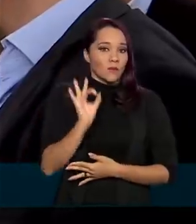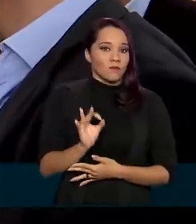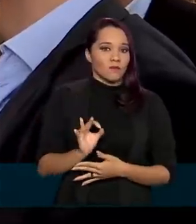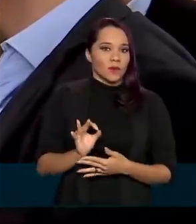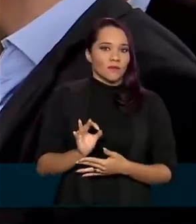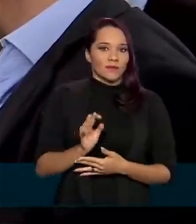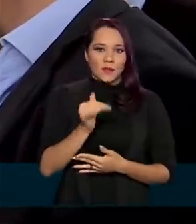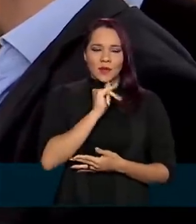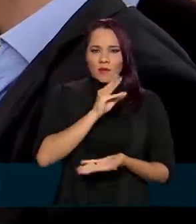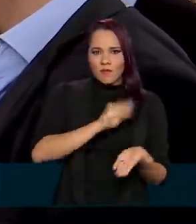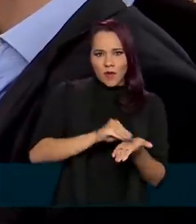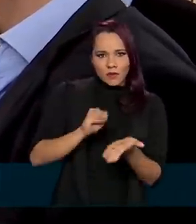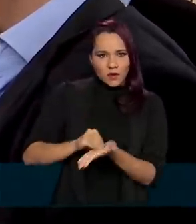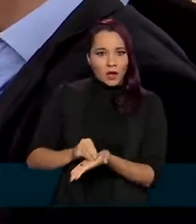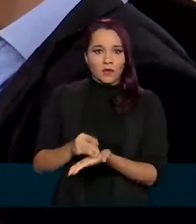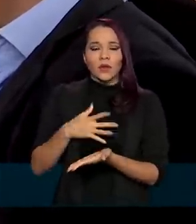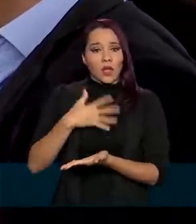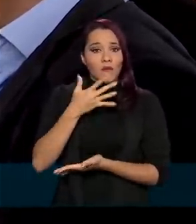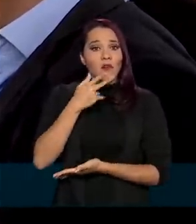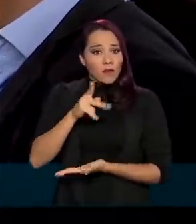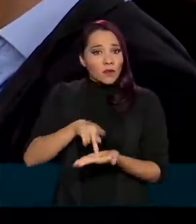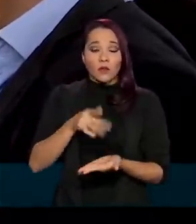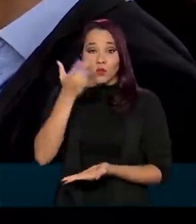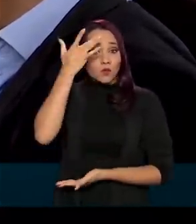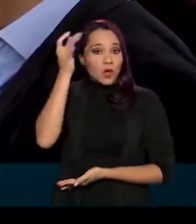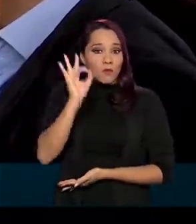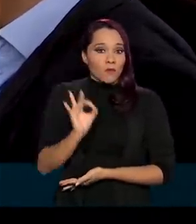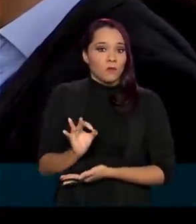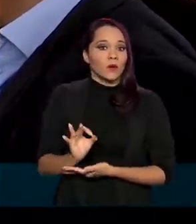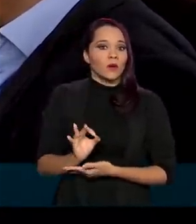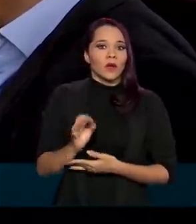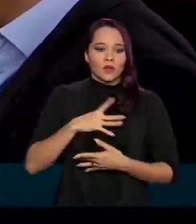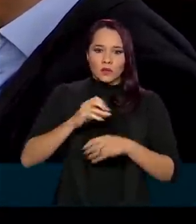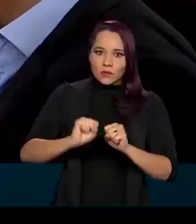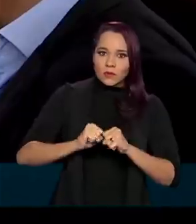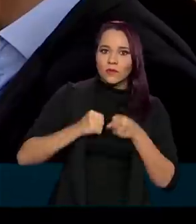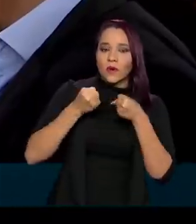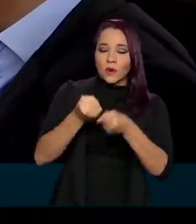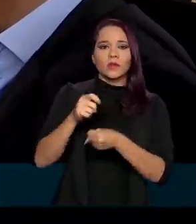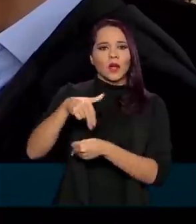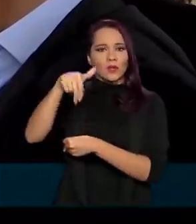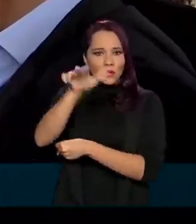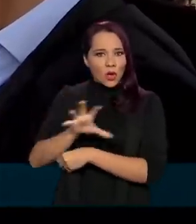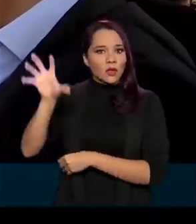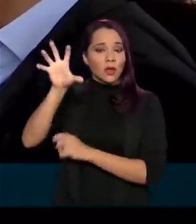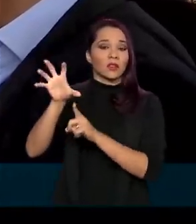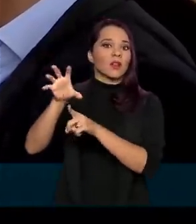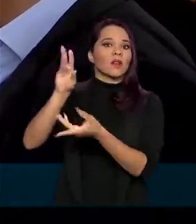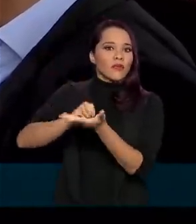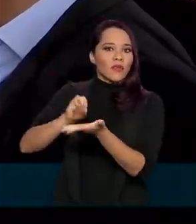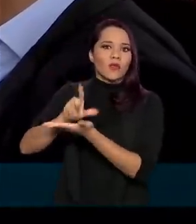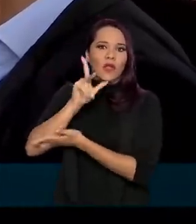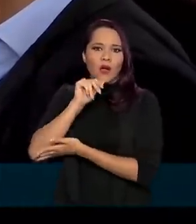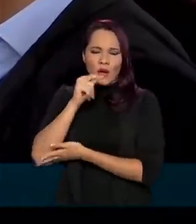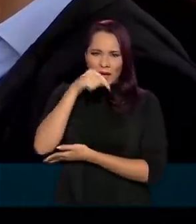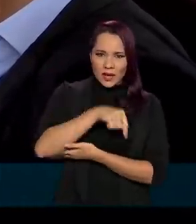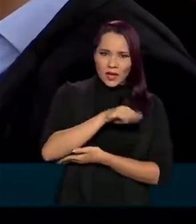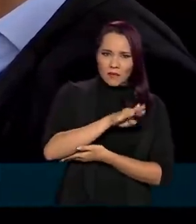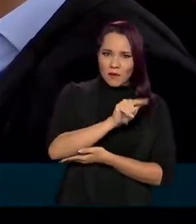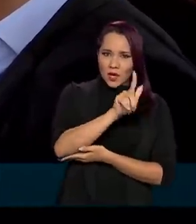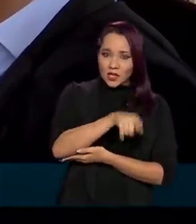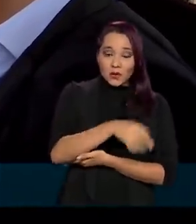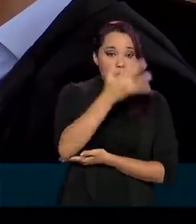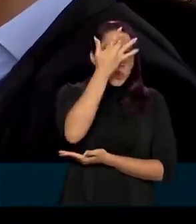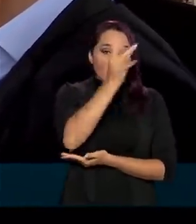A questão de faltava água em Bagé, eu confesso que eu não sabia. Nós estamos dando um empenho, né, muito grande, no Nordeste, lá sim, falta água. Agora, Bagé, a parte,